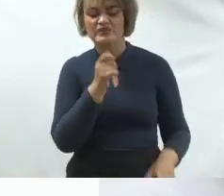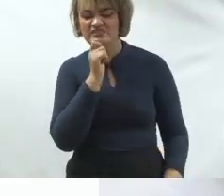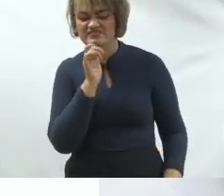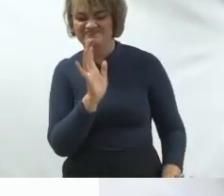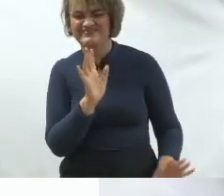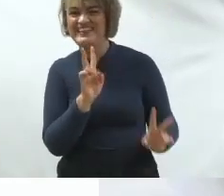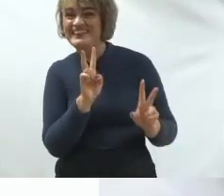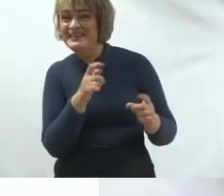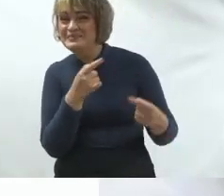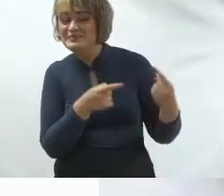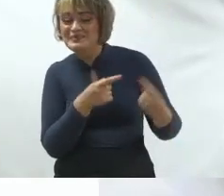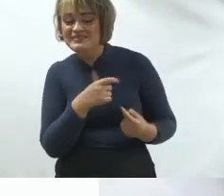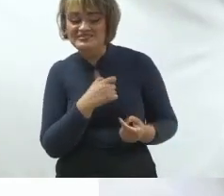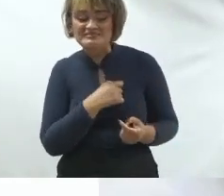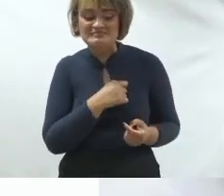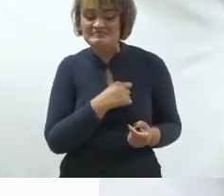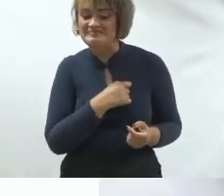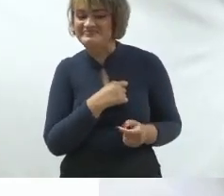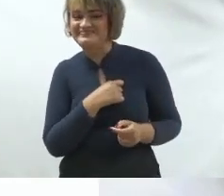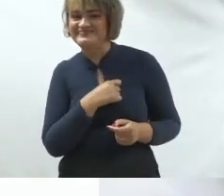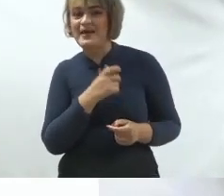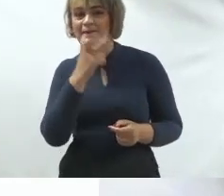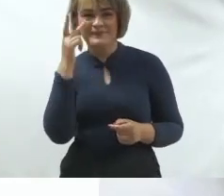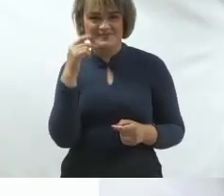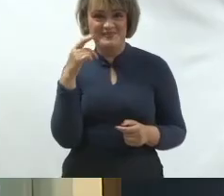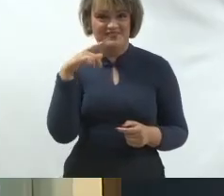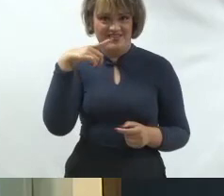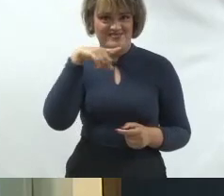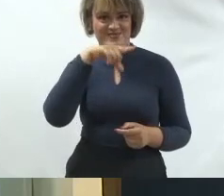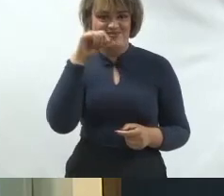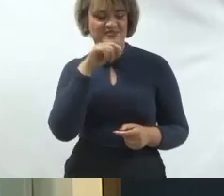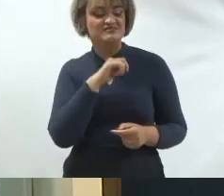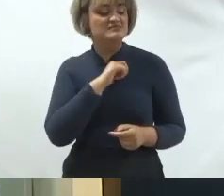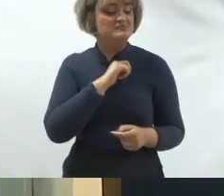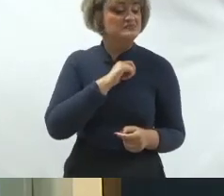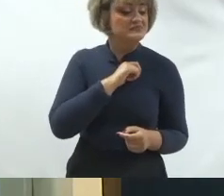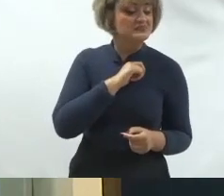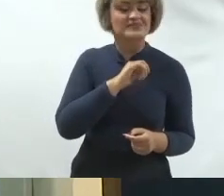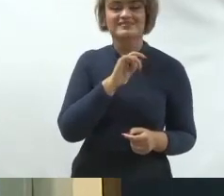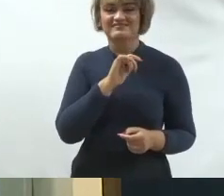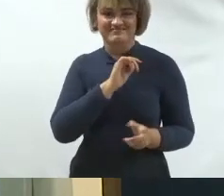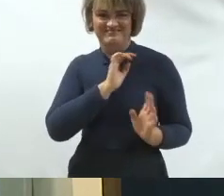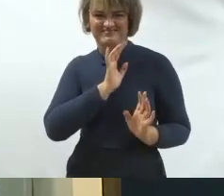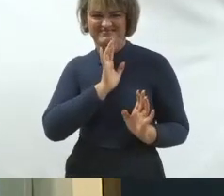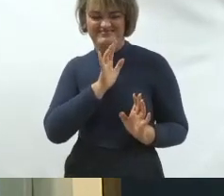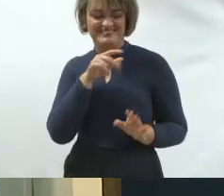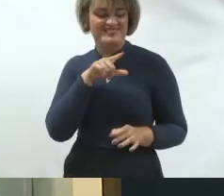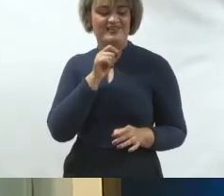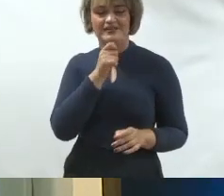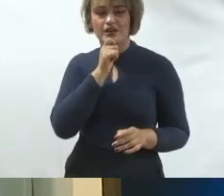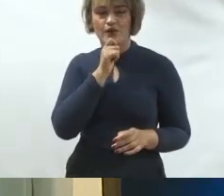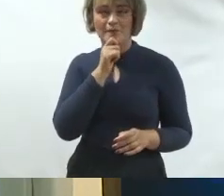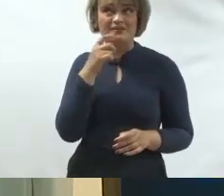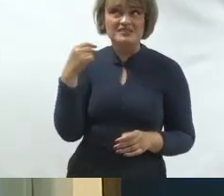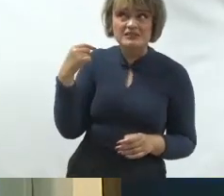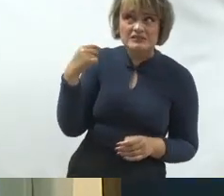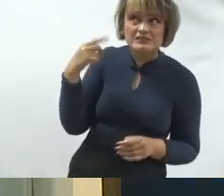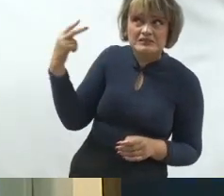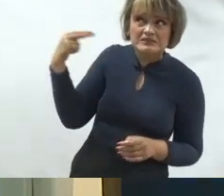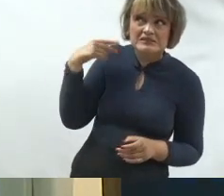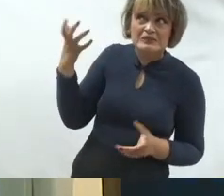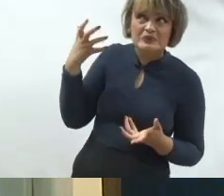política, o assunto eleição para o eleitor, não é o momento ainda, mas nós já estamos aqui embaixo, se tapeando pelo